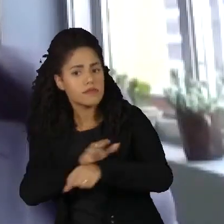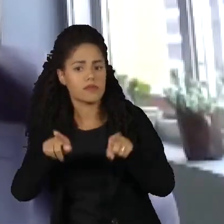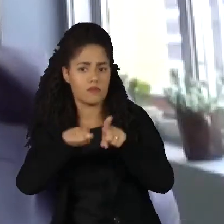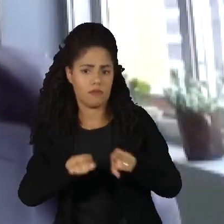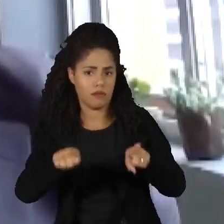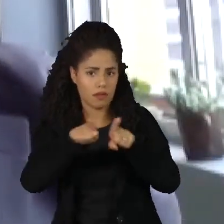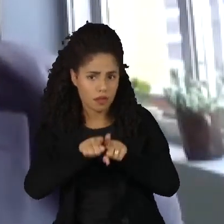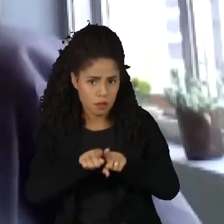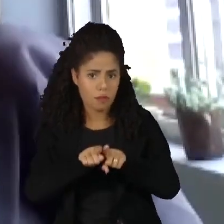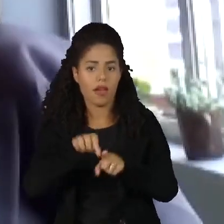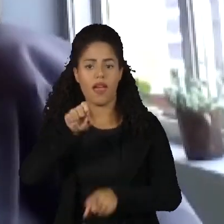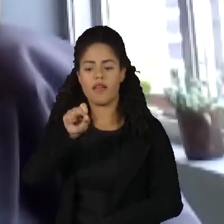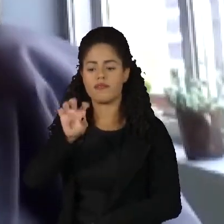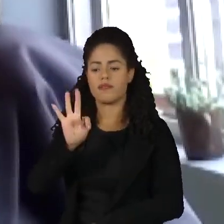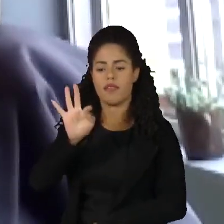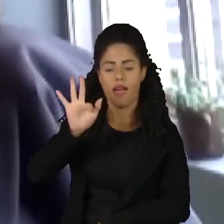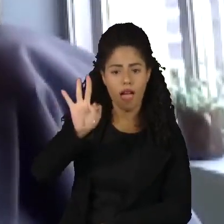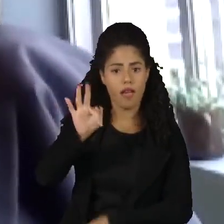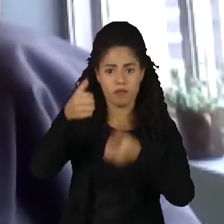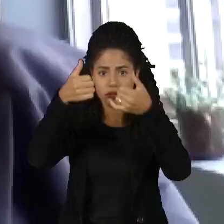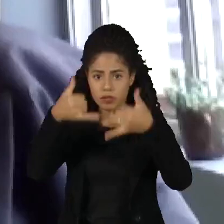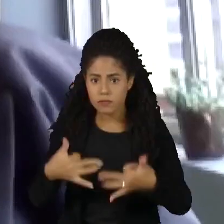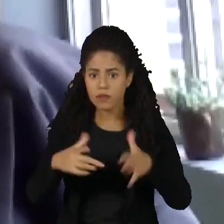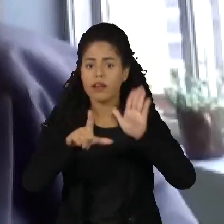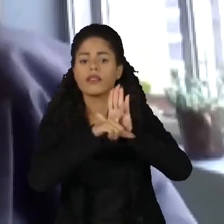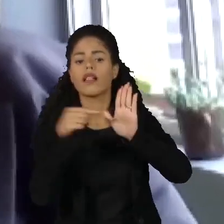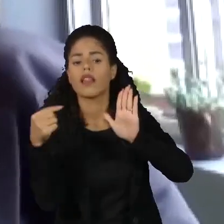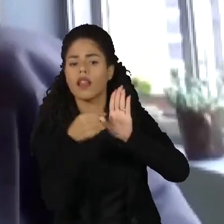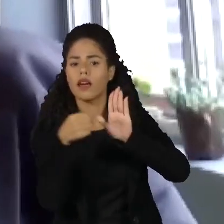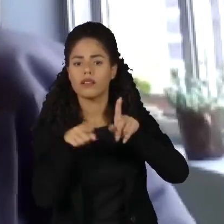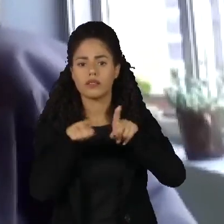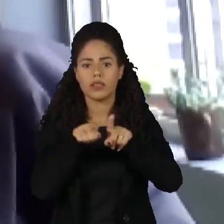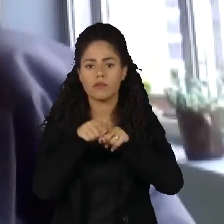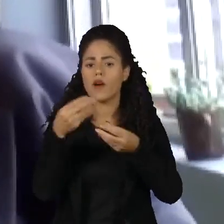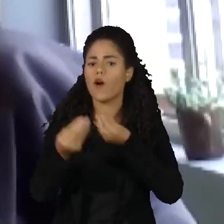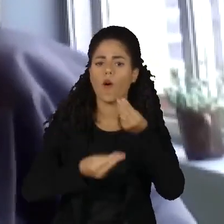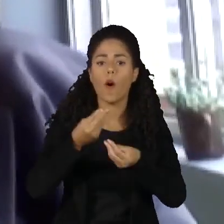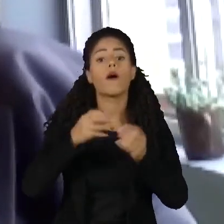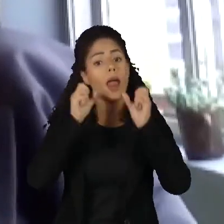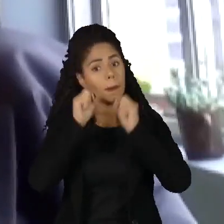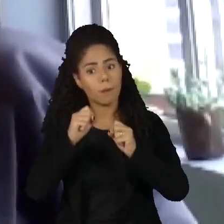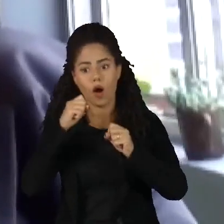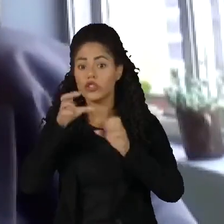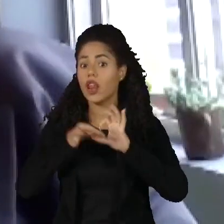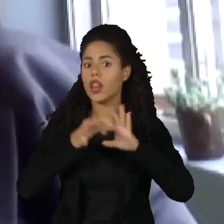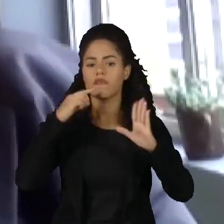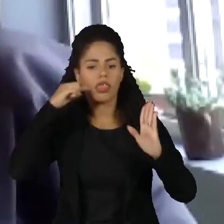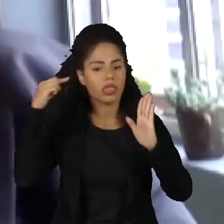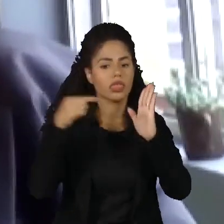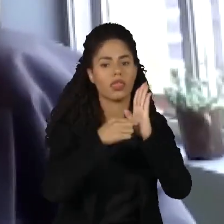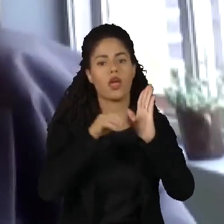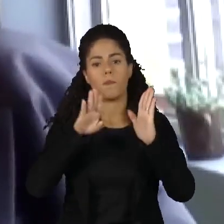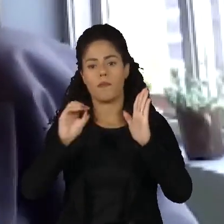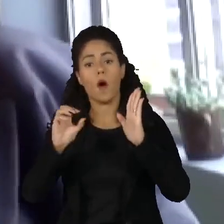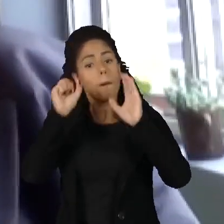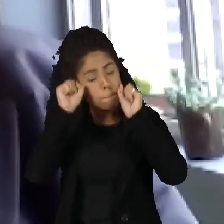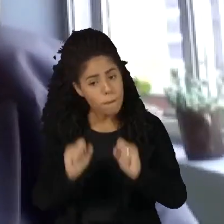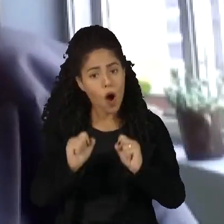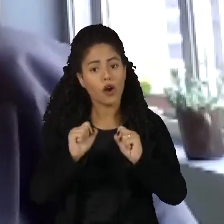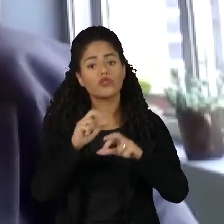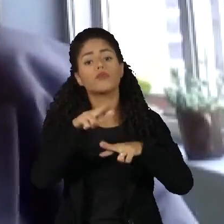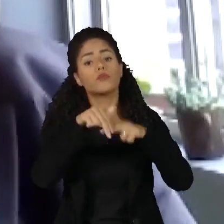STF, ela pode ir na polícia fazer um BO por discriminação,